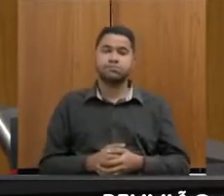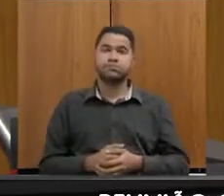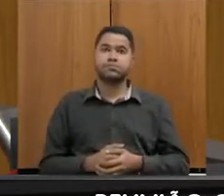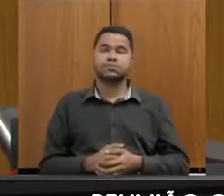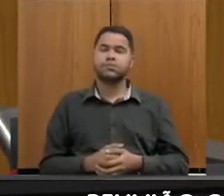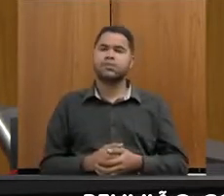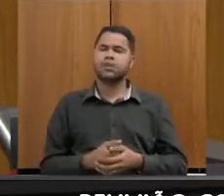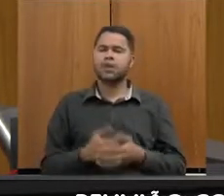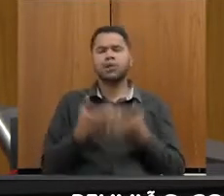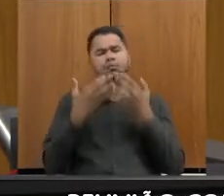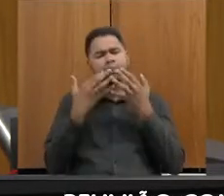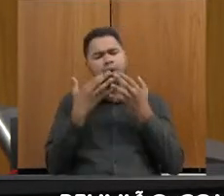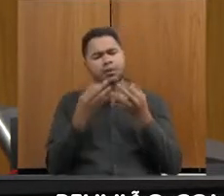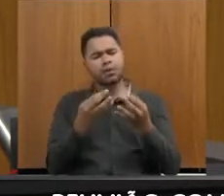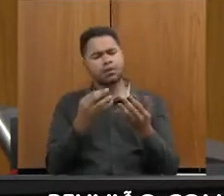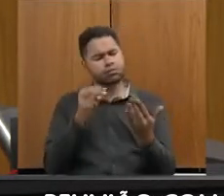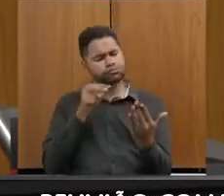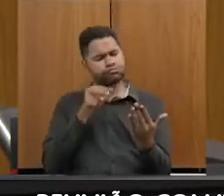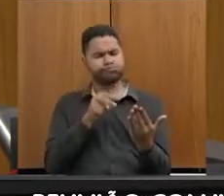chama a atenção, secretário,